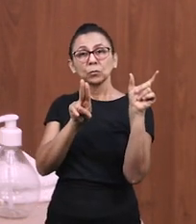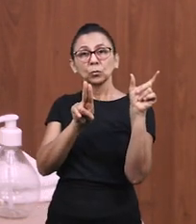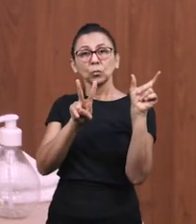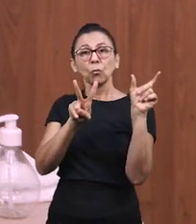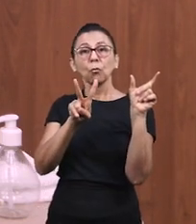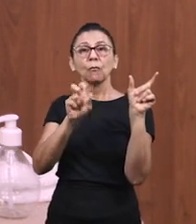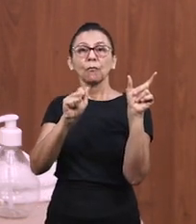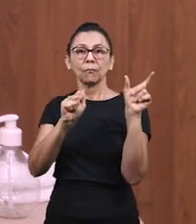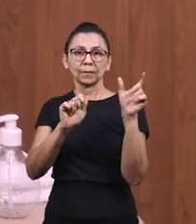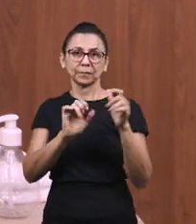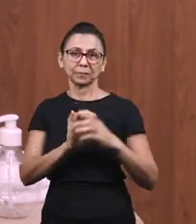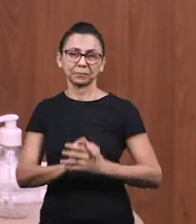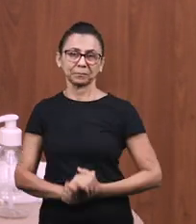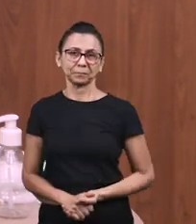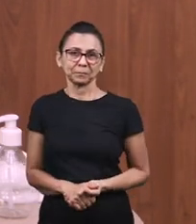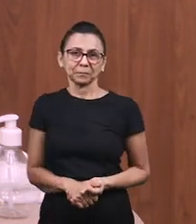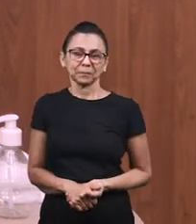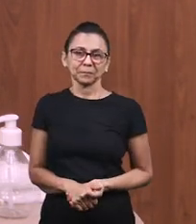uva.